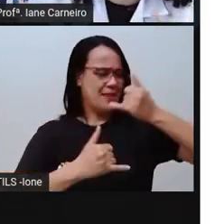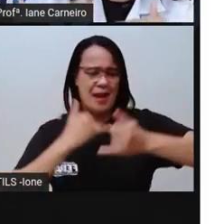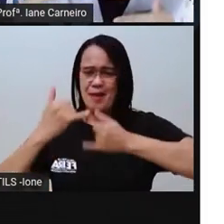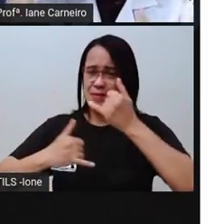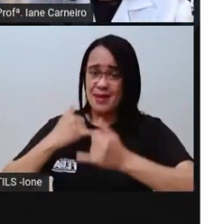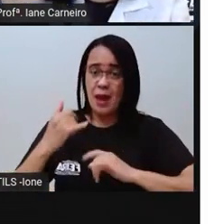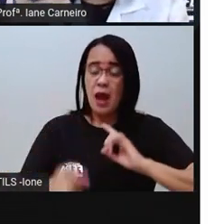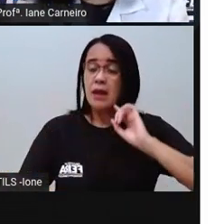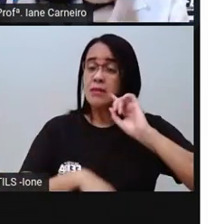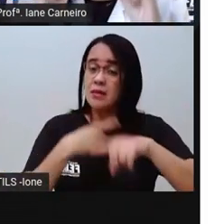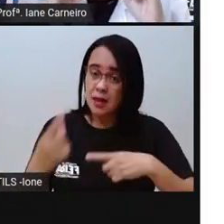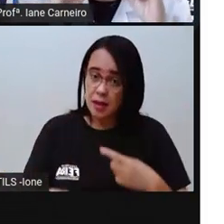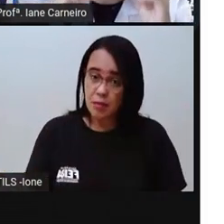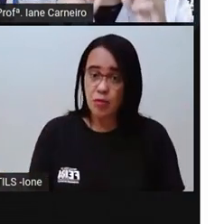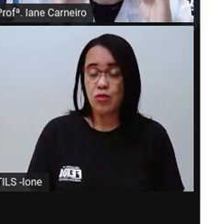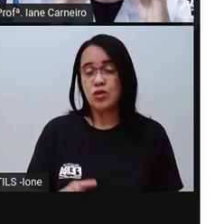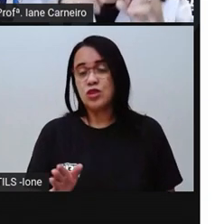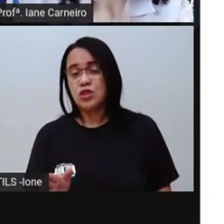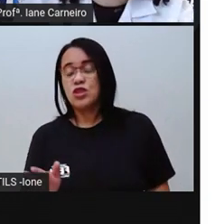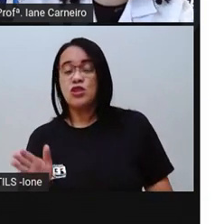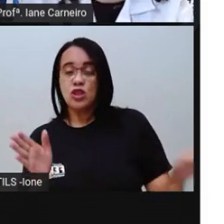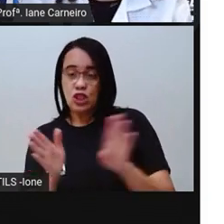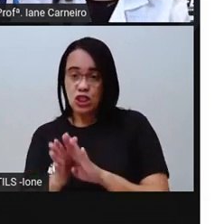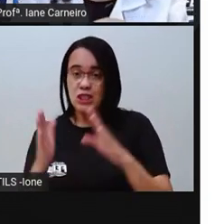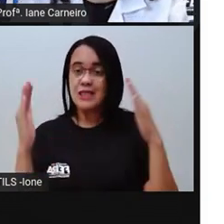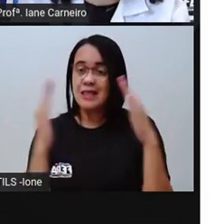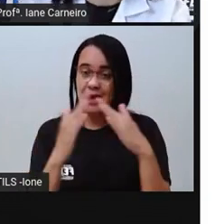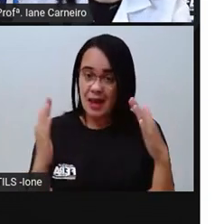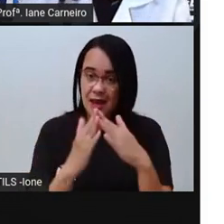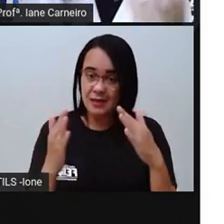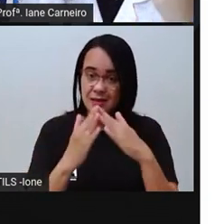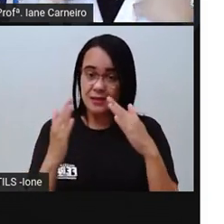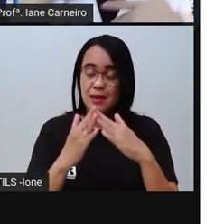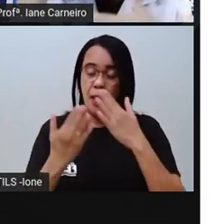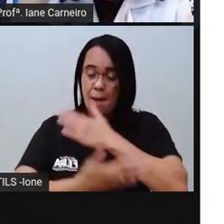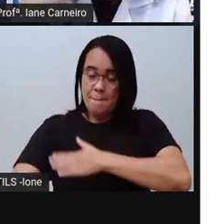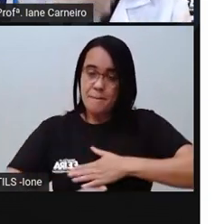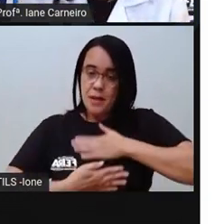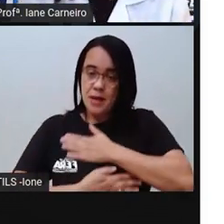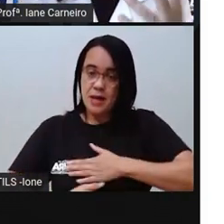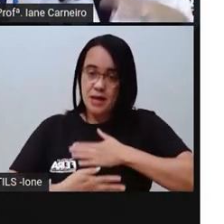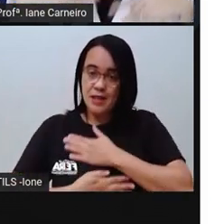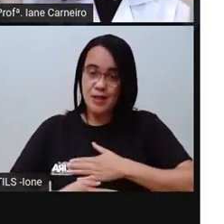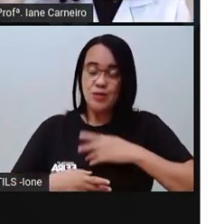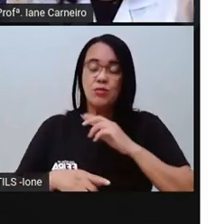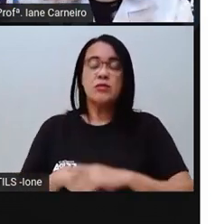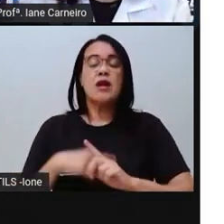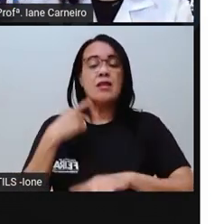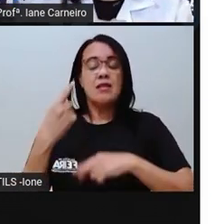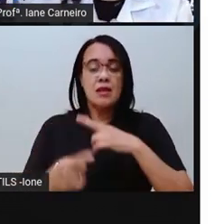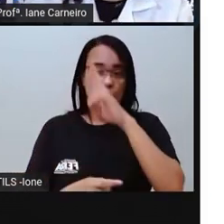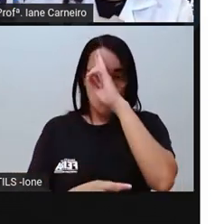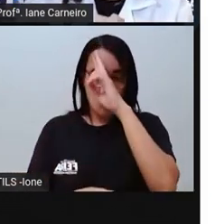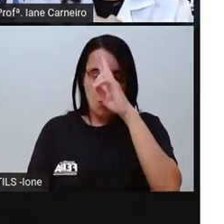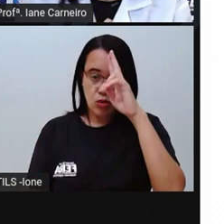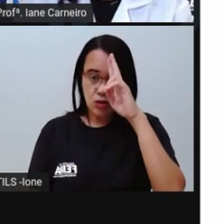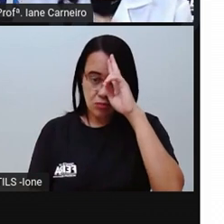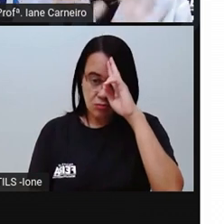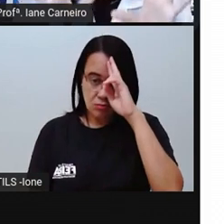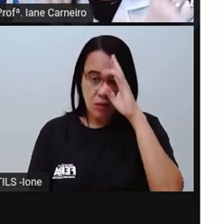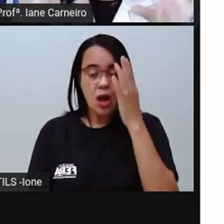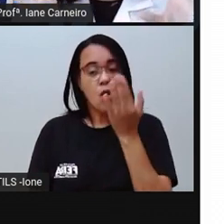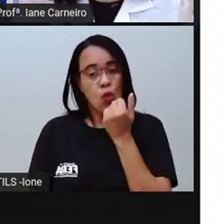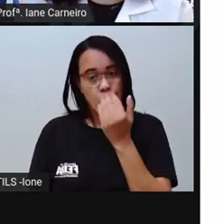almoçava, ou tomava banho, eu tinha que tomar banho antes de almoçar, e aí almoçava, depois eu ia brincar de novo, né?